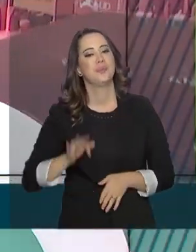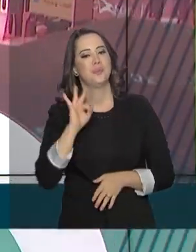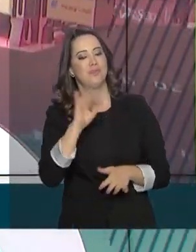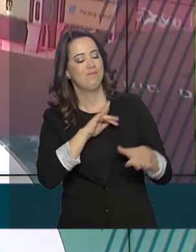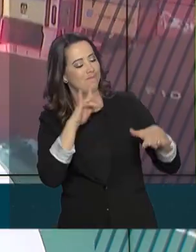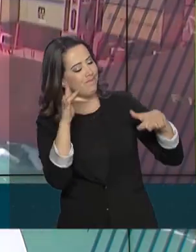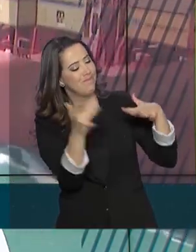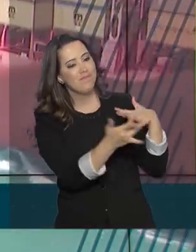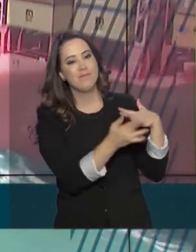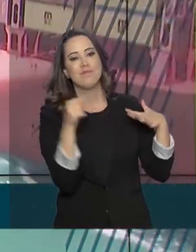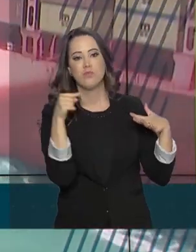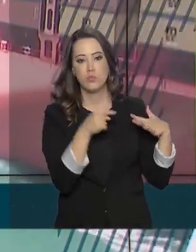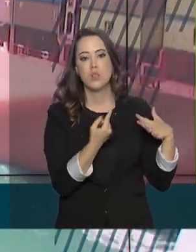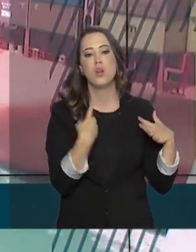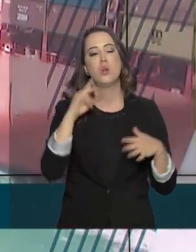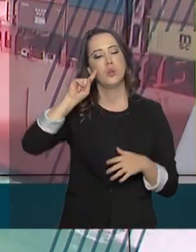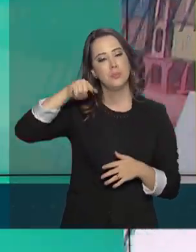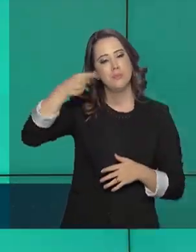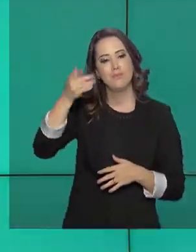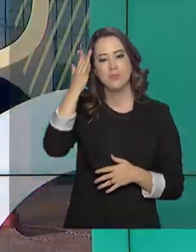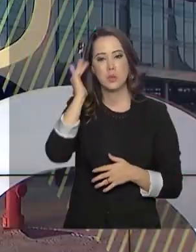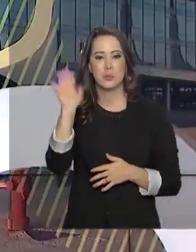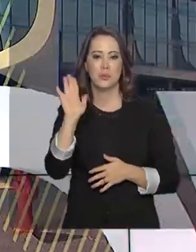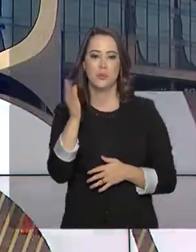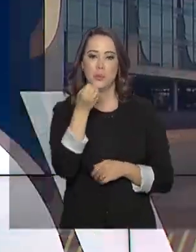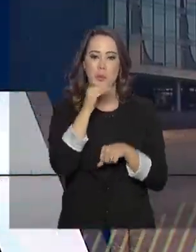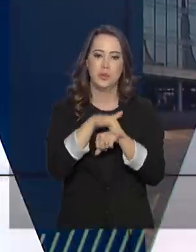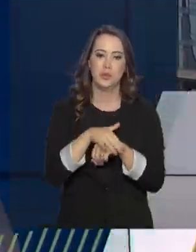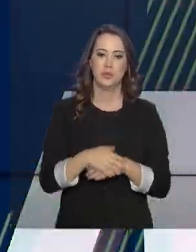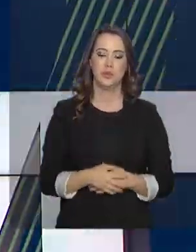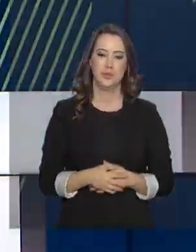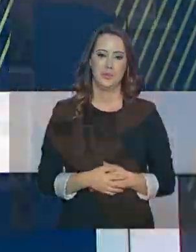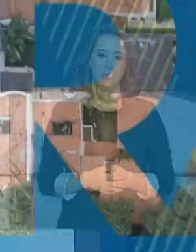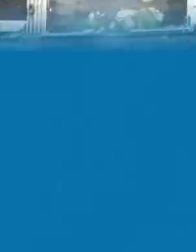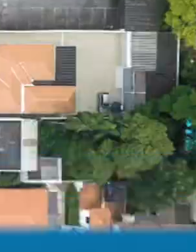nossas redes sociais. Nos vemos amanhã. Uma boa noite para você.